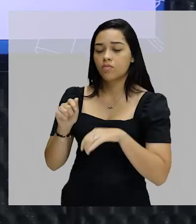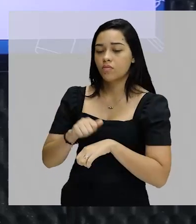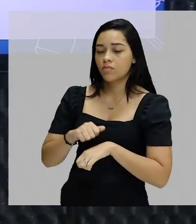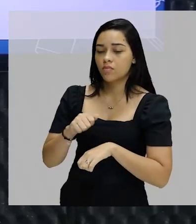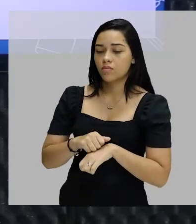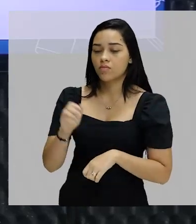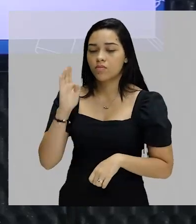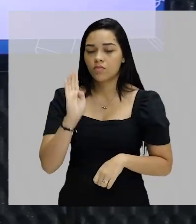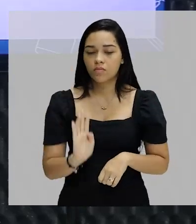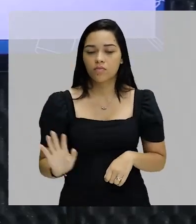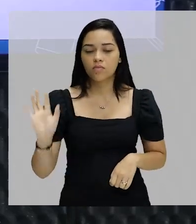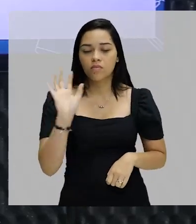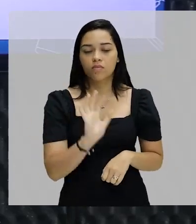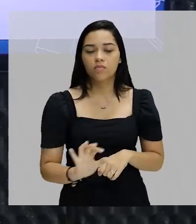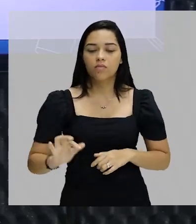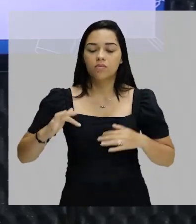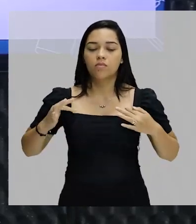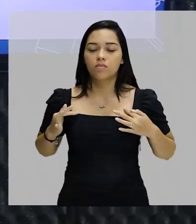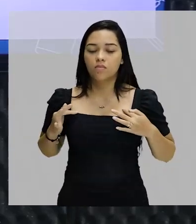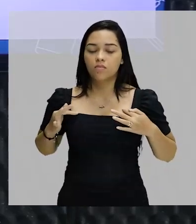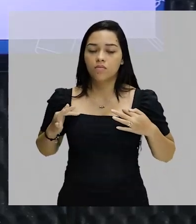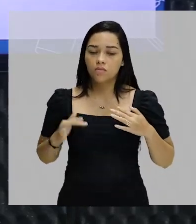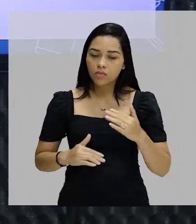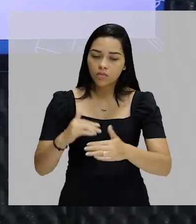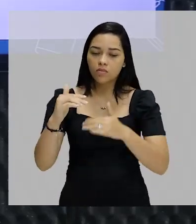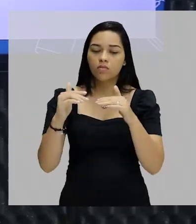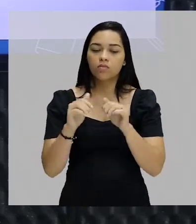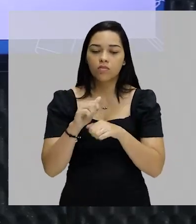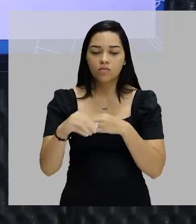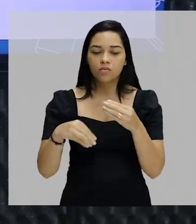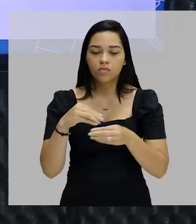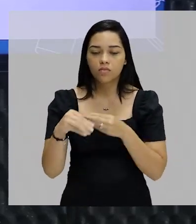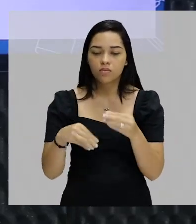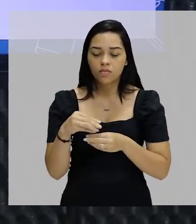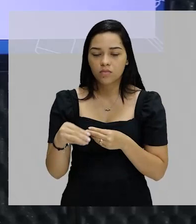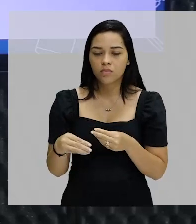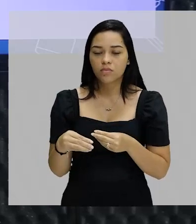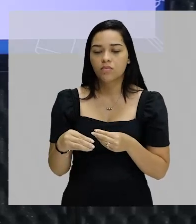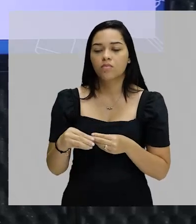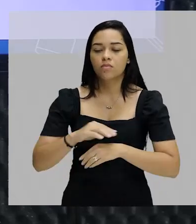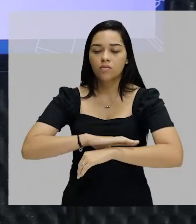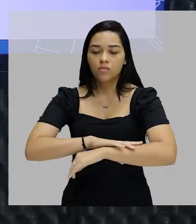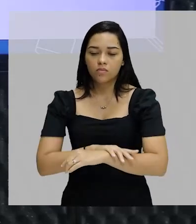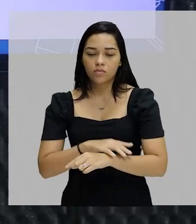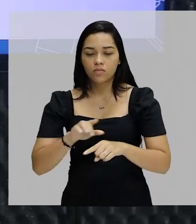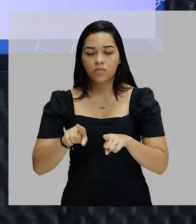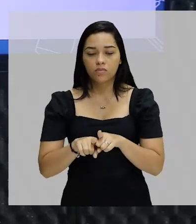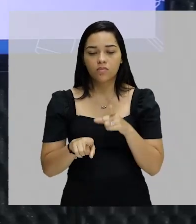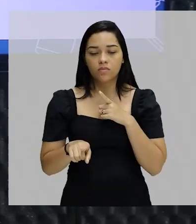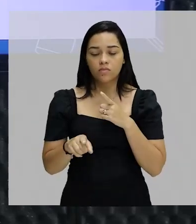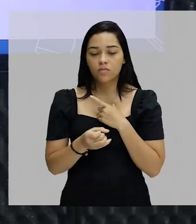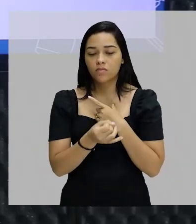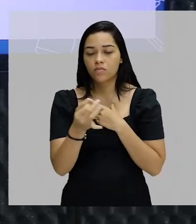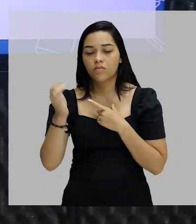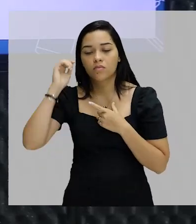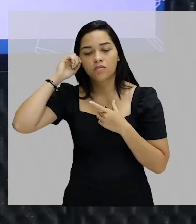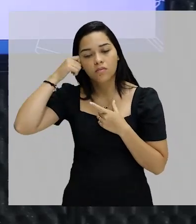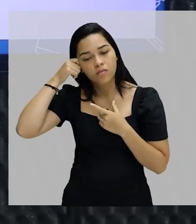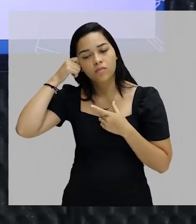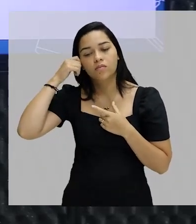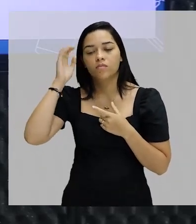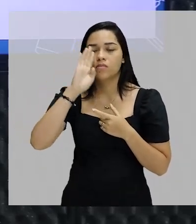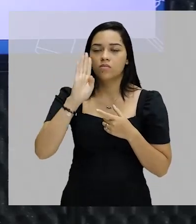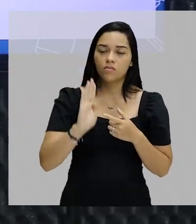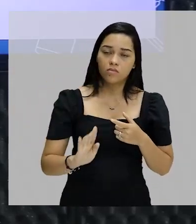pobreza que existe no Brasil era fruto do avanço da miscigenação racial e da mestiçagem e da grande